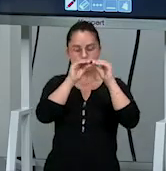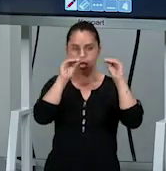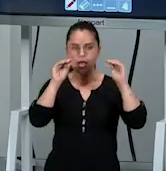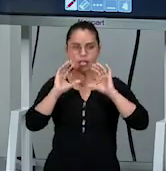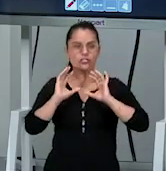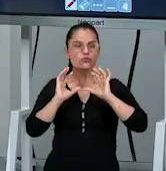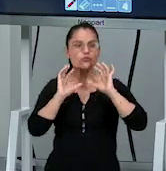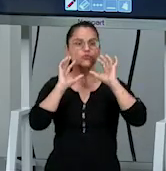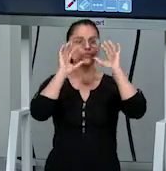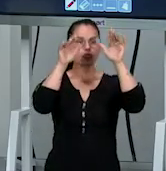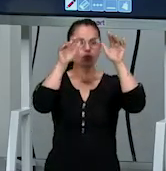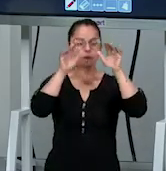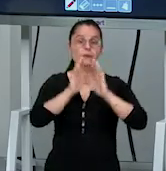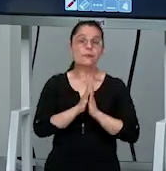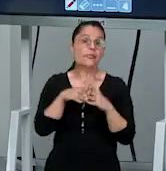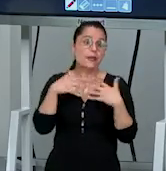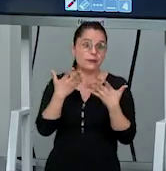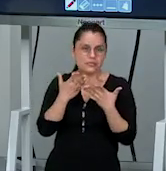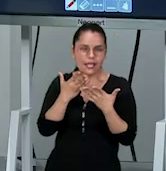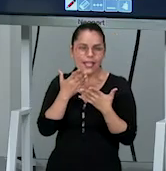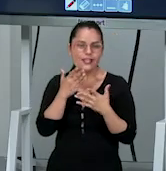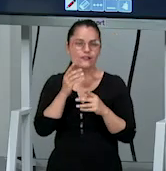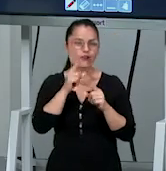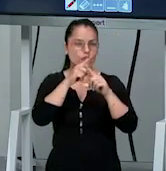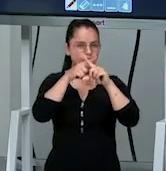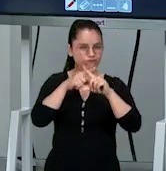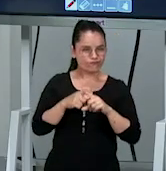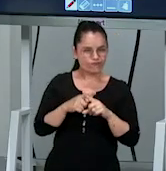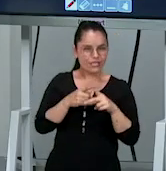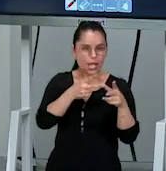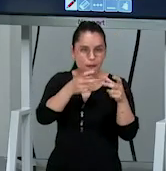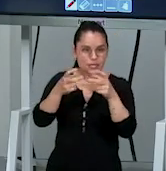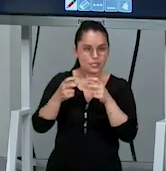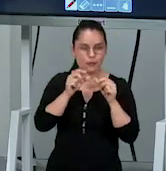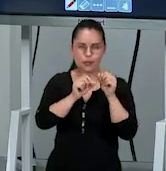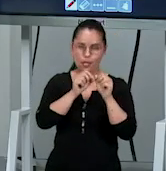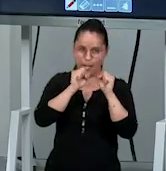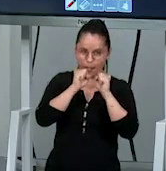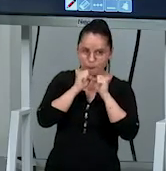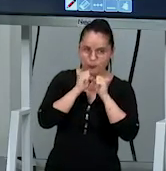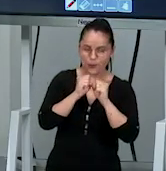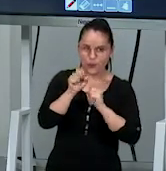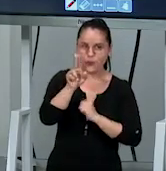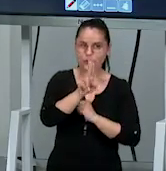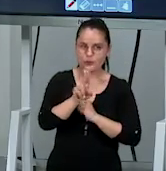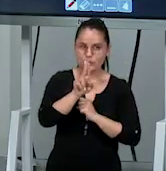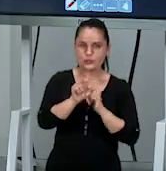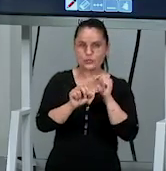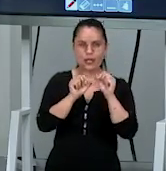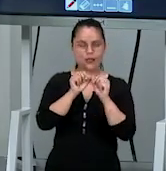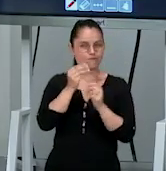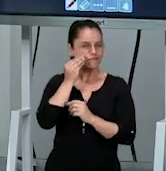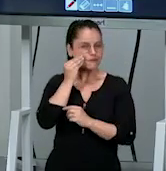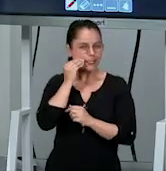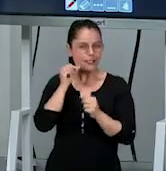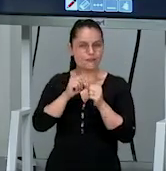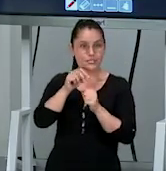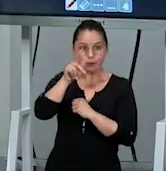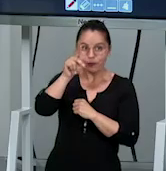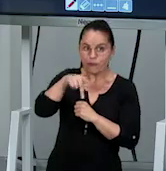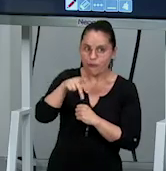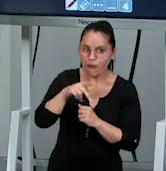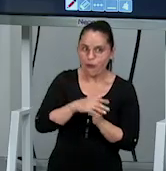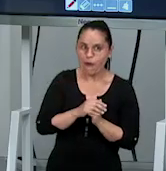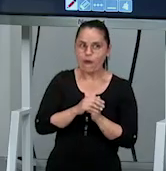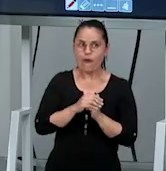Com o tempo, o jogo foi ficando mais competitivo. Eles perceberam que o jogo poderia ser usado ali para tentar fazer ponto, fazer